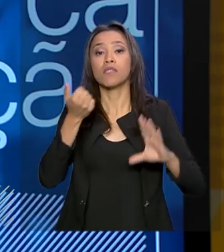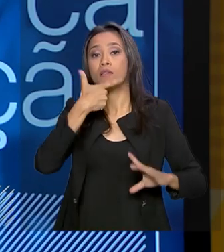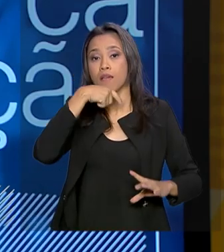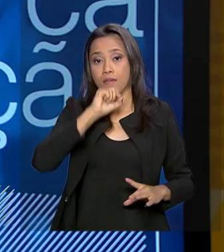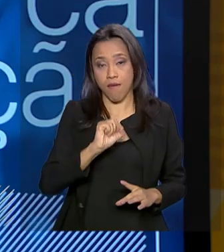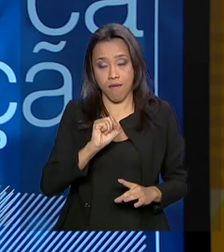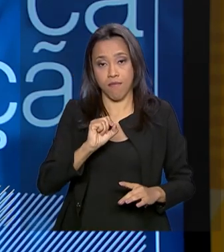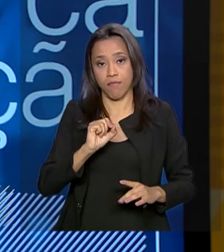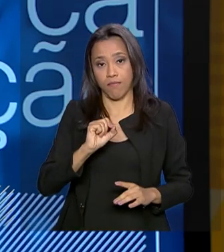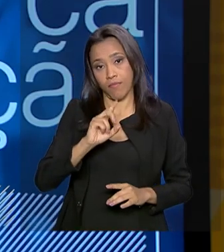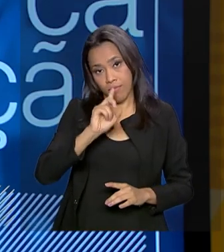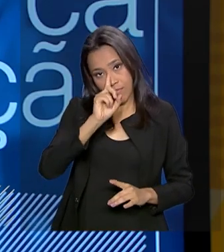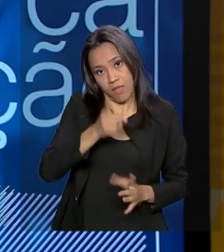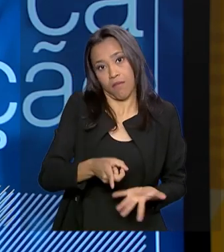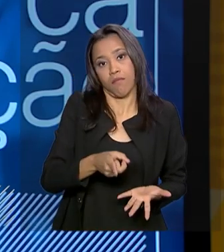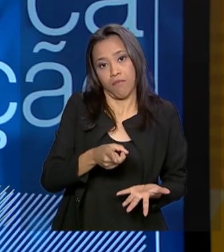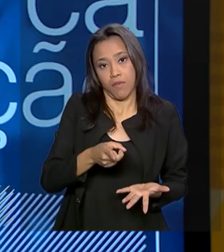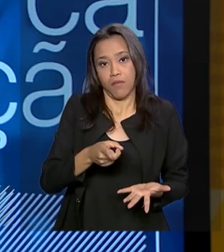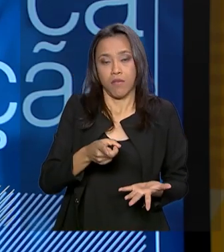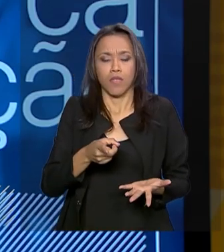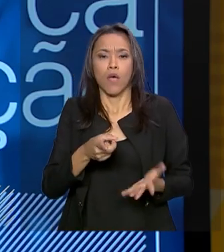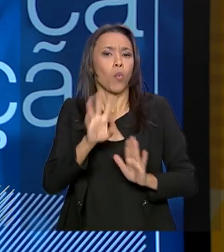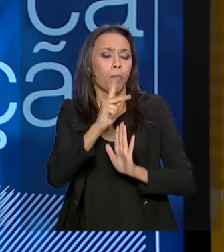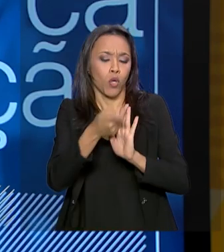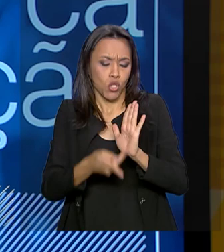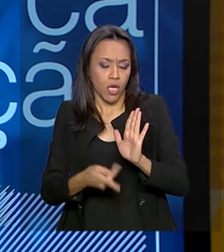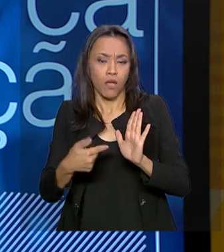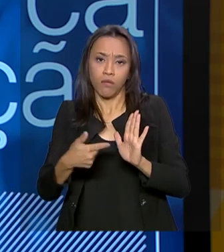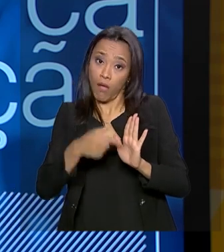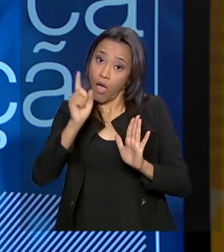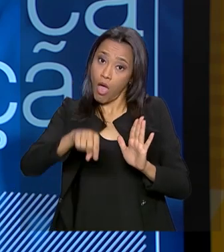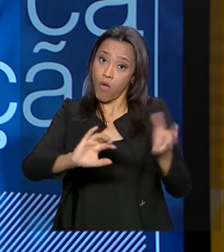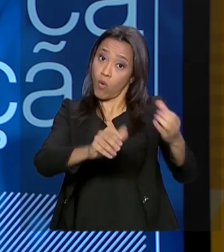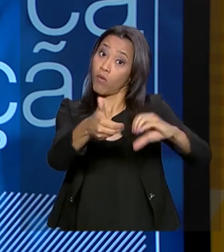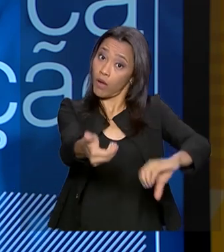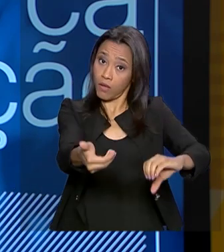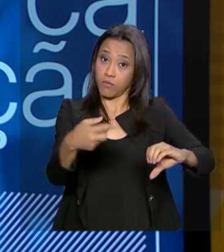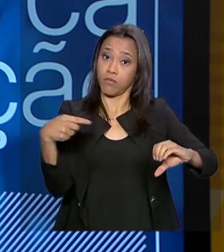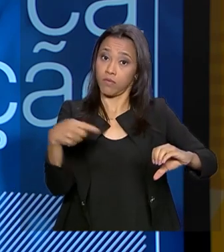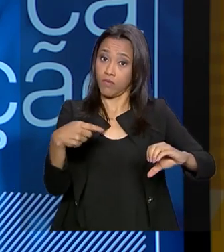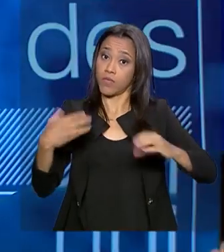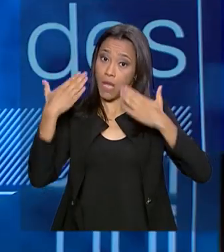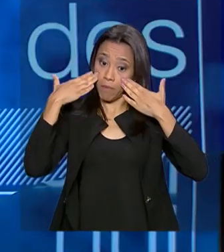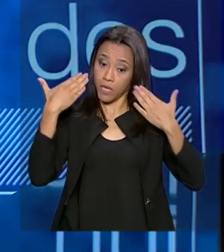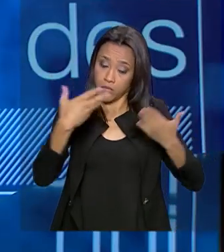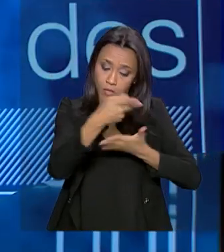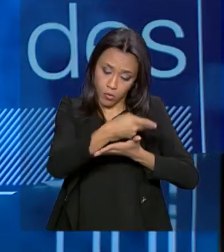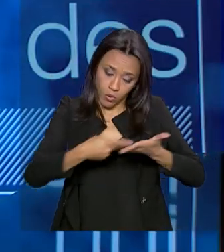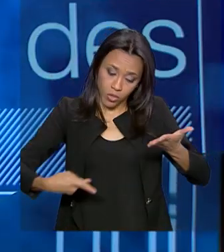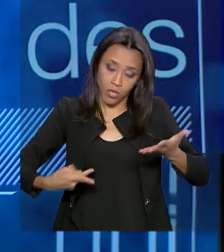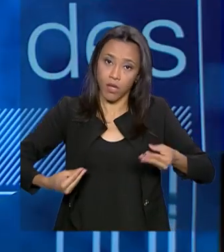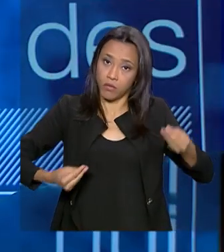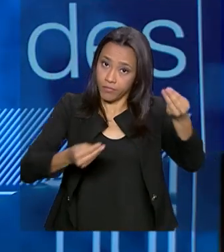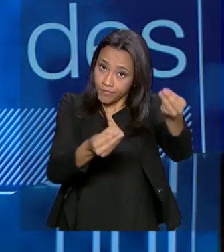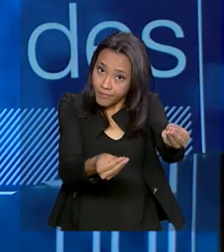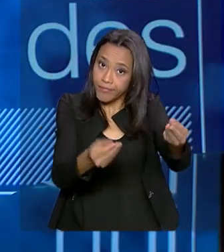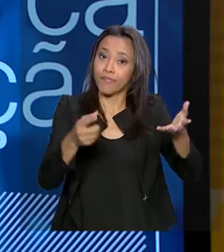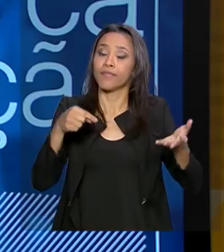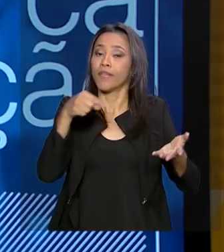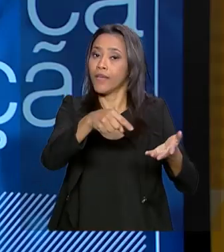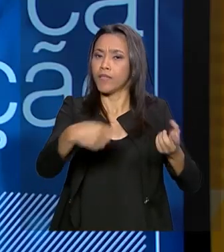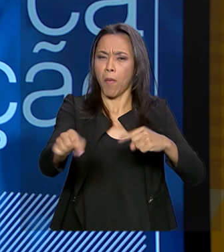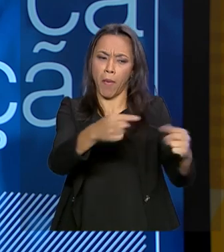a direção de um projeto é o Congresso Nacional. Aqueles que representam o povo. Aqueles que representam o povo. E os